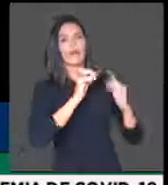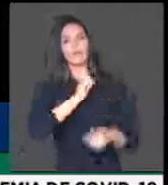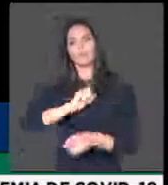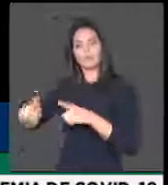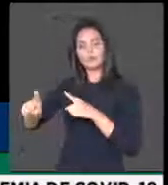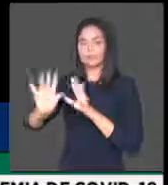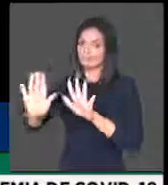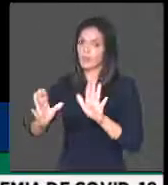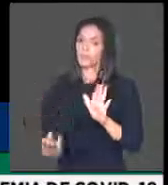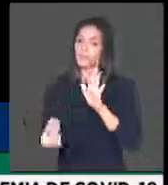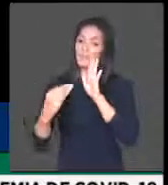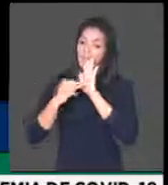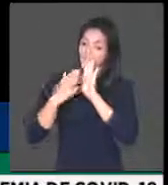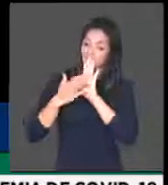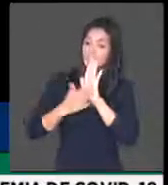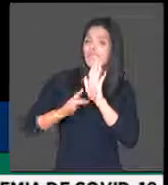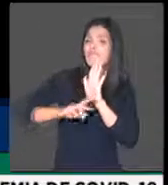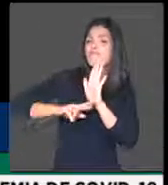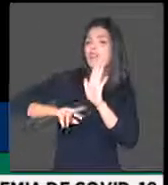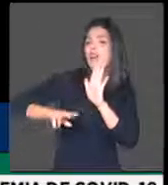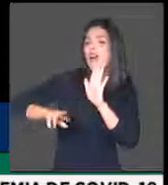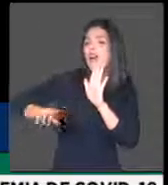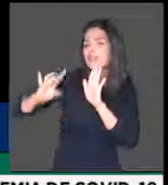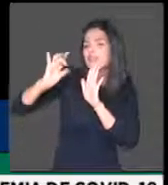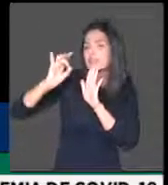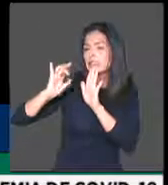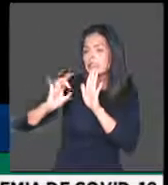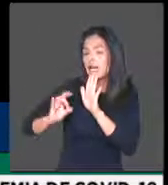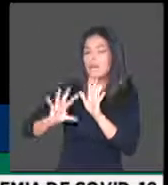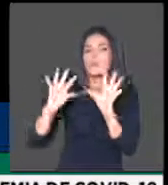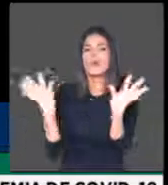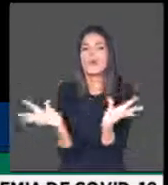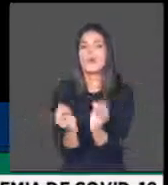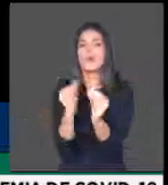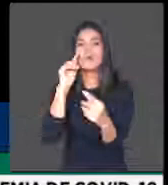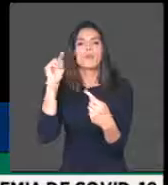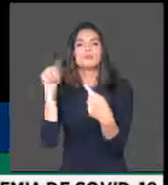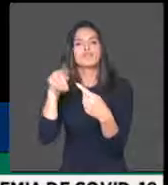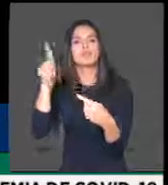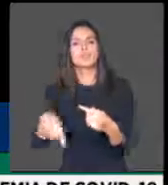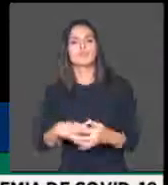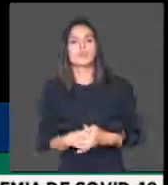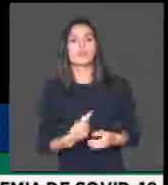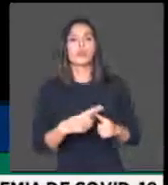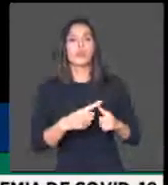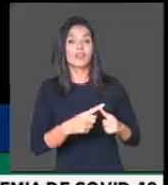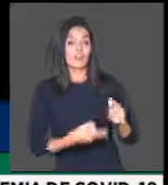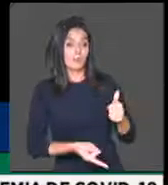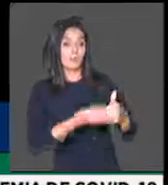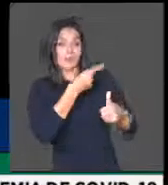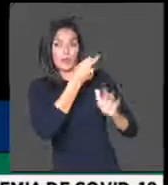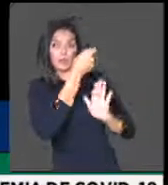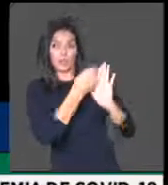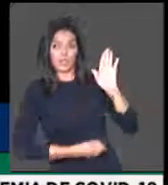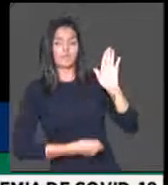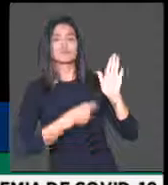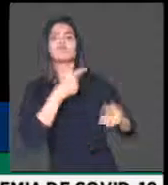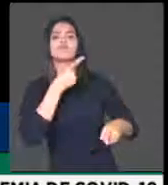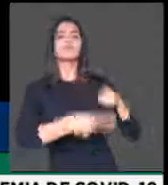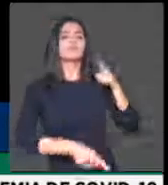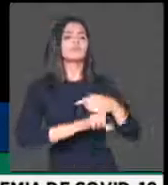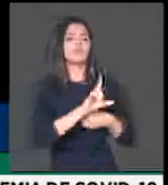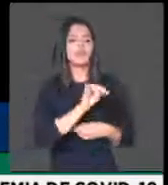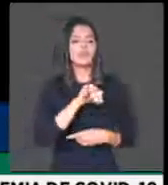estou resumindo a emenda, mas o sentido dela é esse, porque o texto originalmente, ele só proíbe que haja